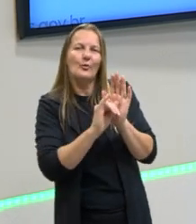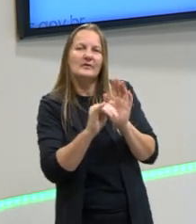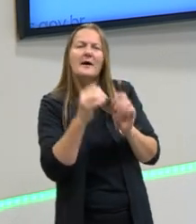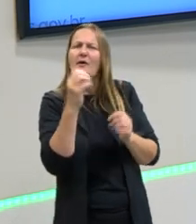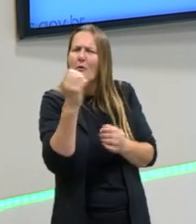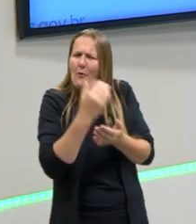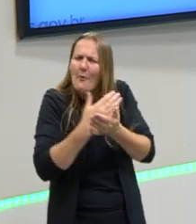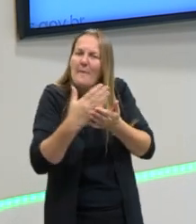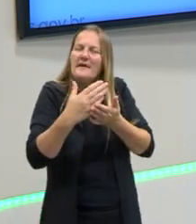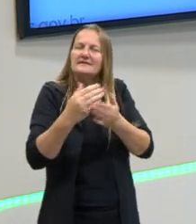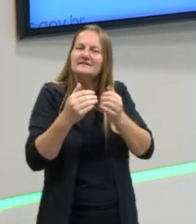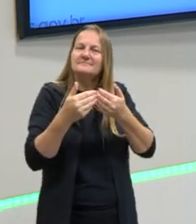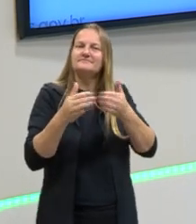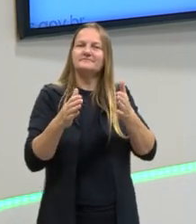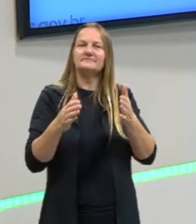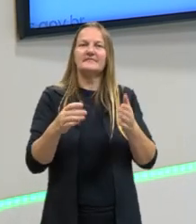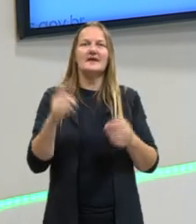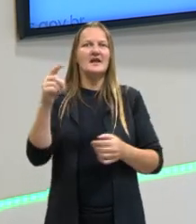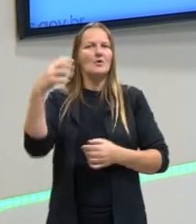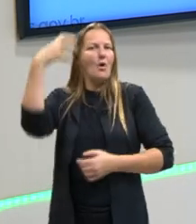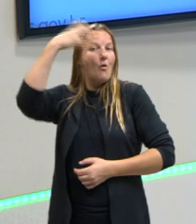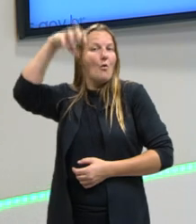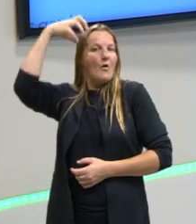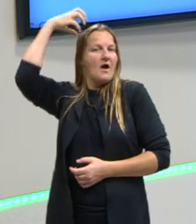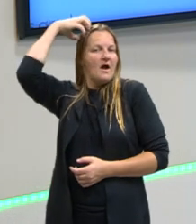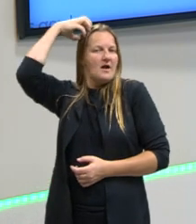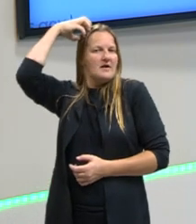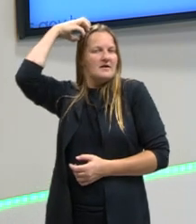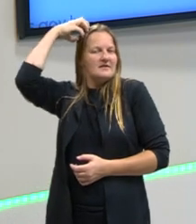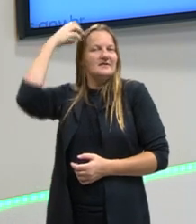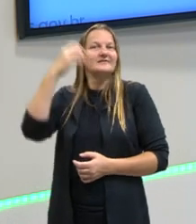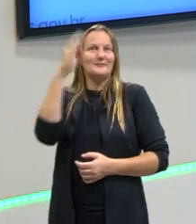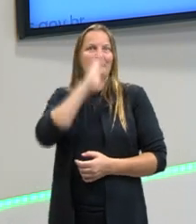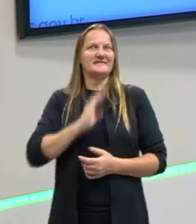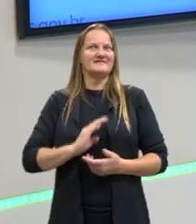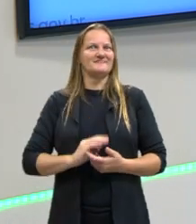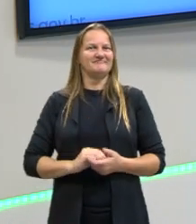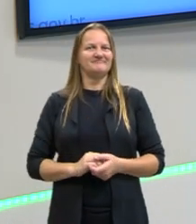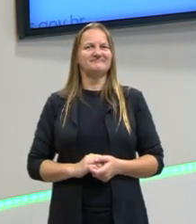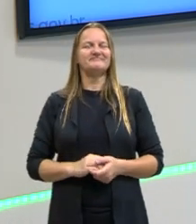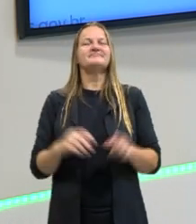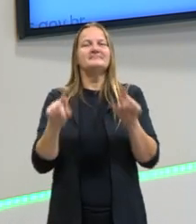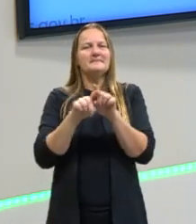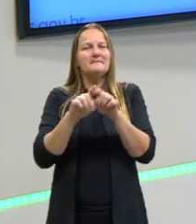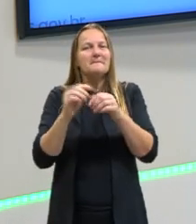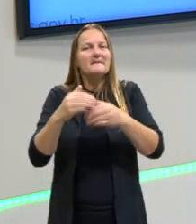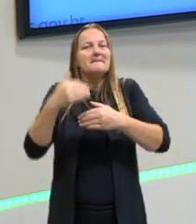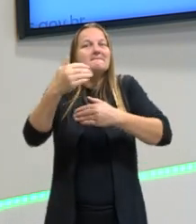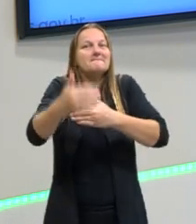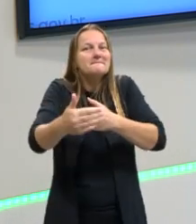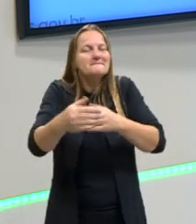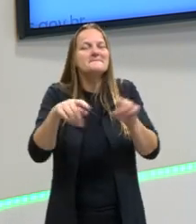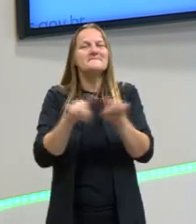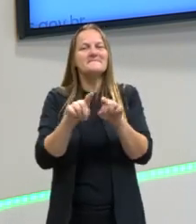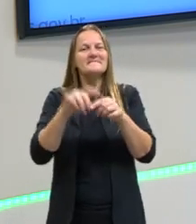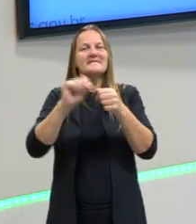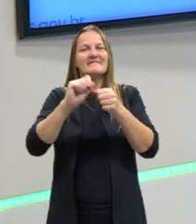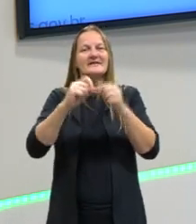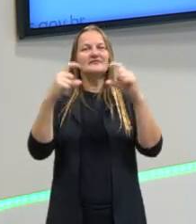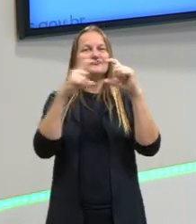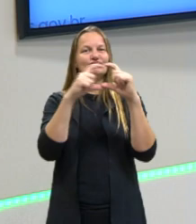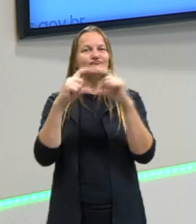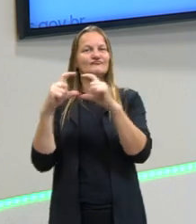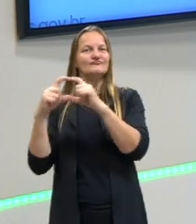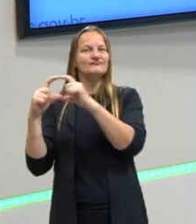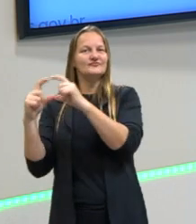E o Luiz Fernando Veríssimo para mim ele é o rei do humor brasileiro. E ele além de crônicas ele também faz tirinhas.